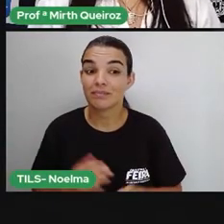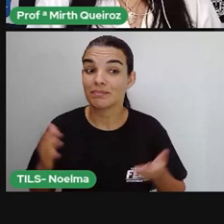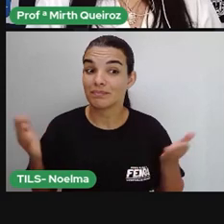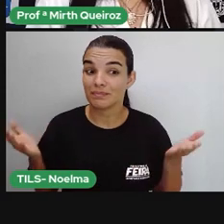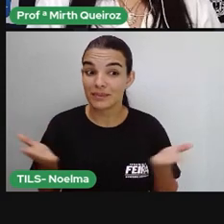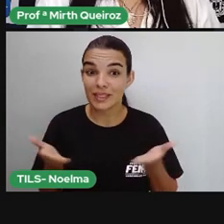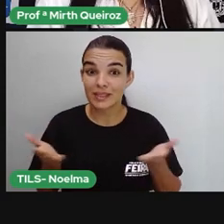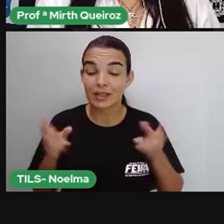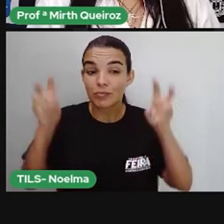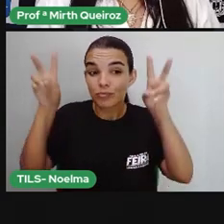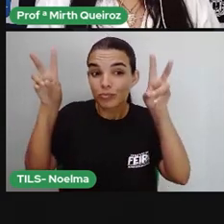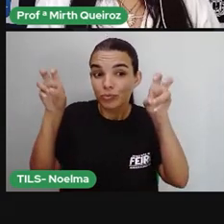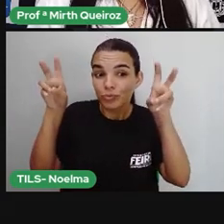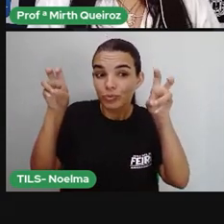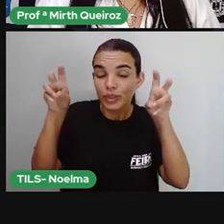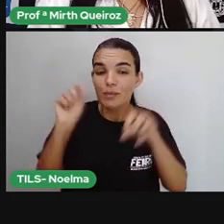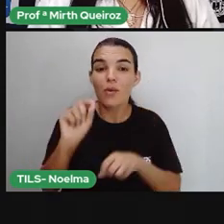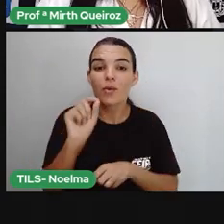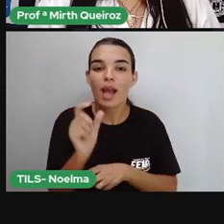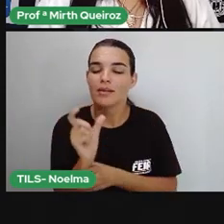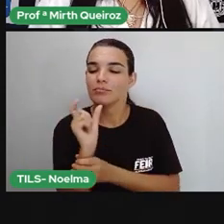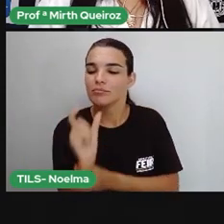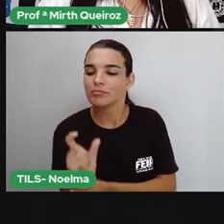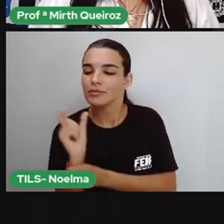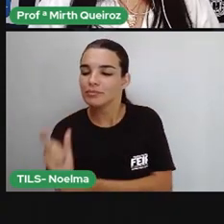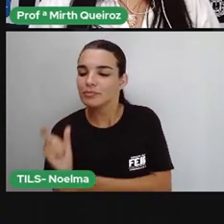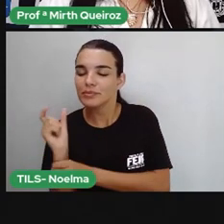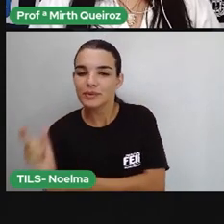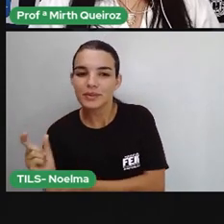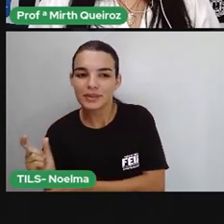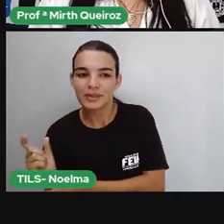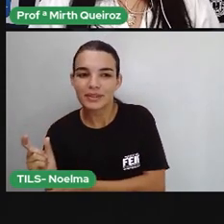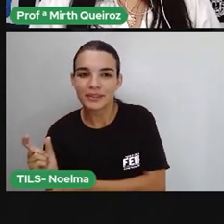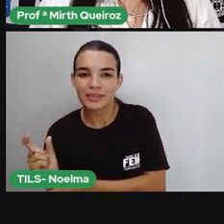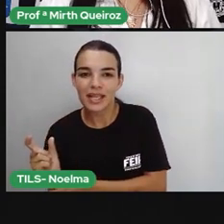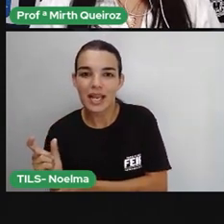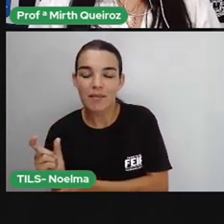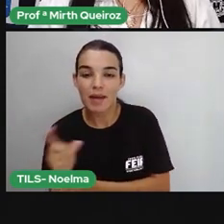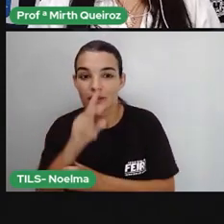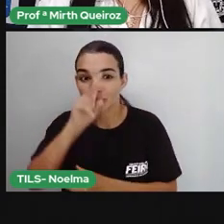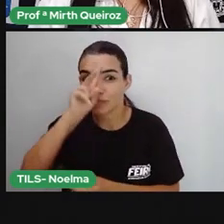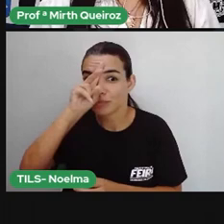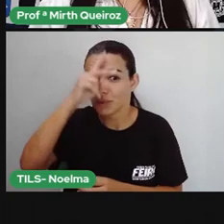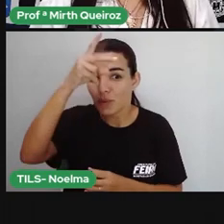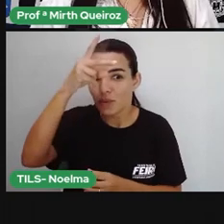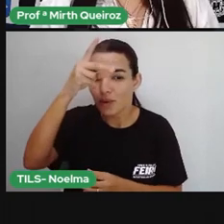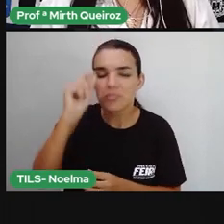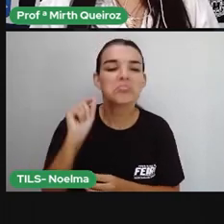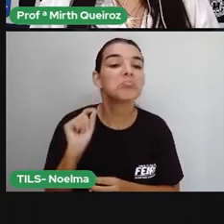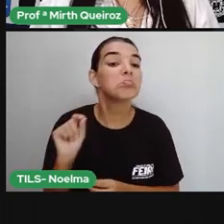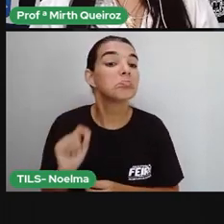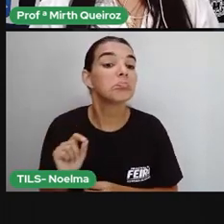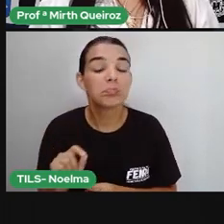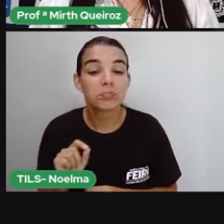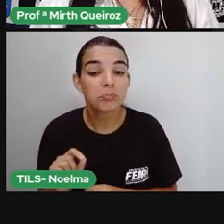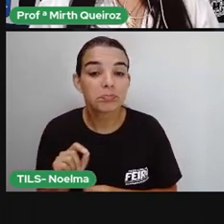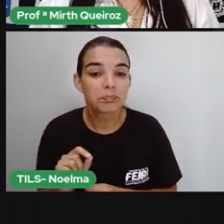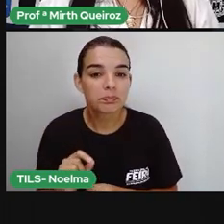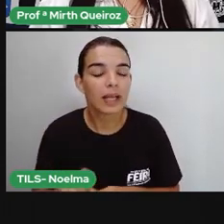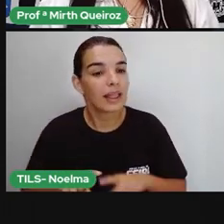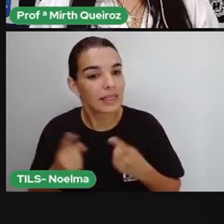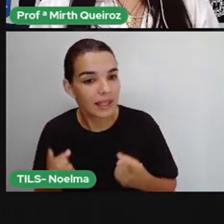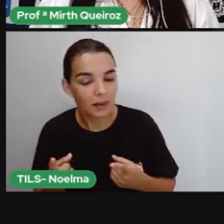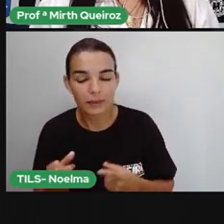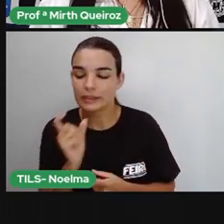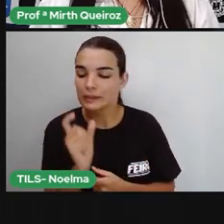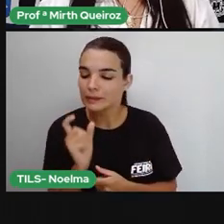O assunto de hoje será sílaba tônica. O que é sílaba tônica, Pró? Pois é, a